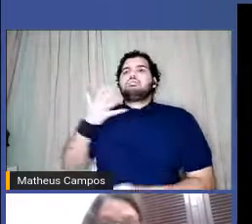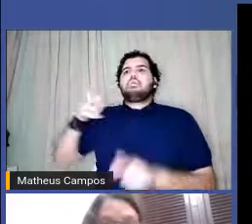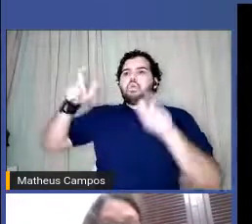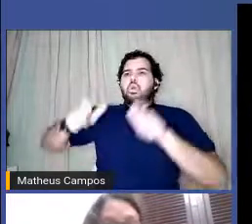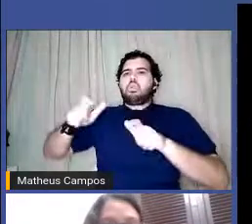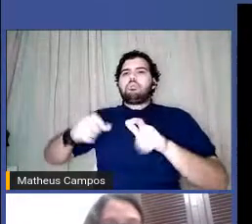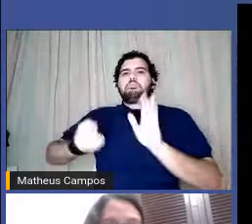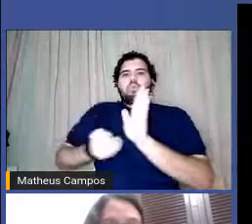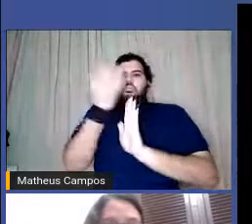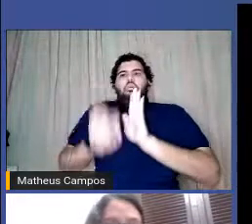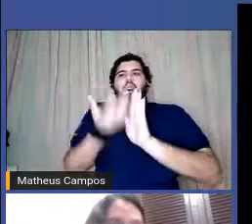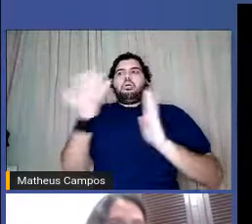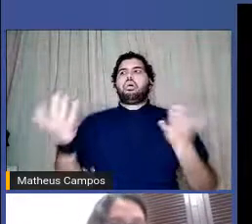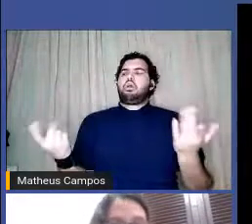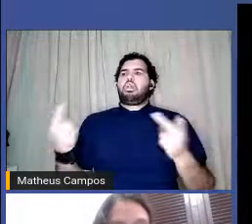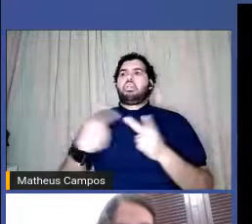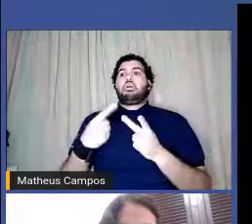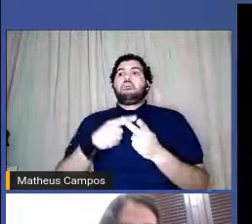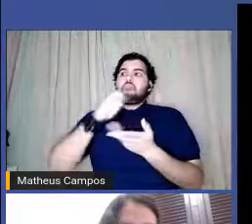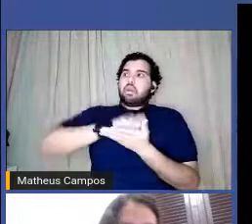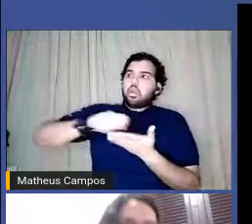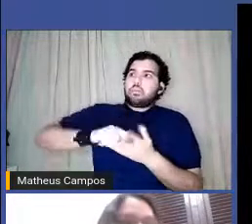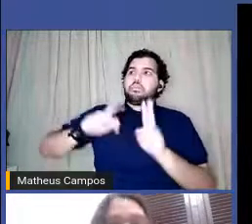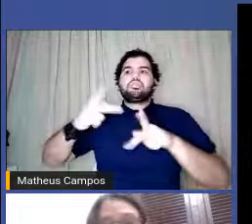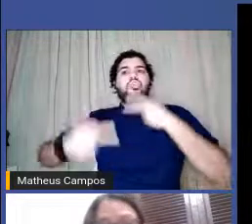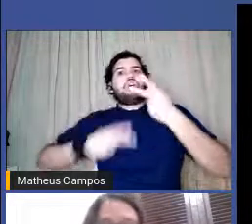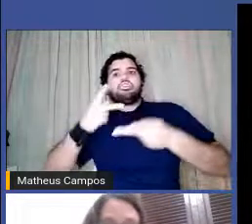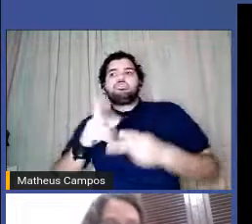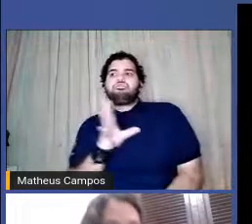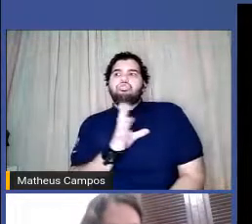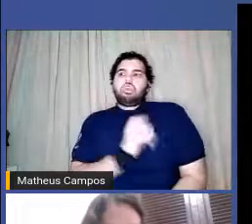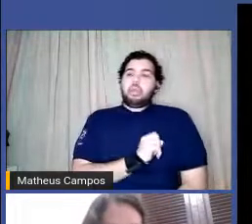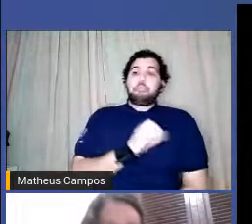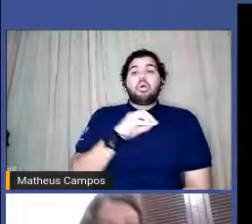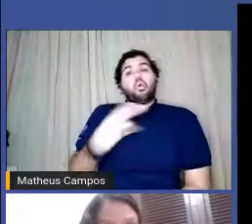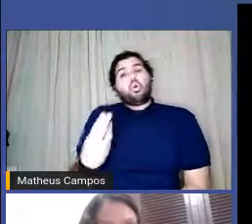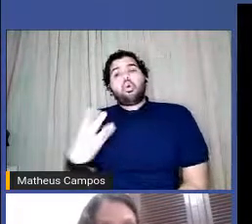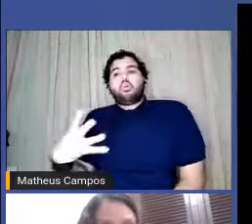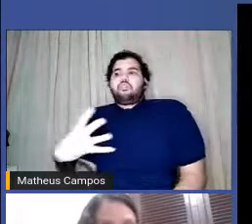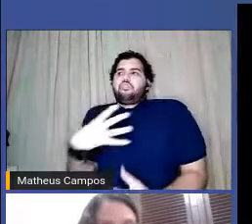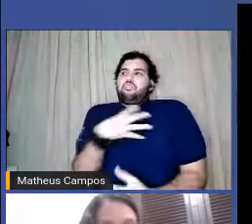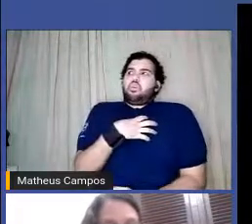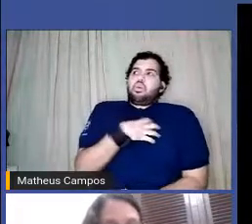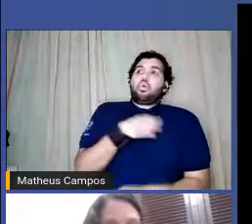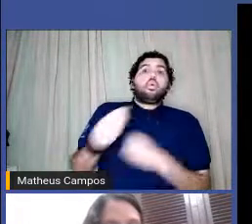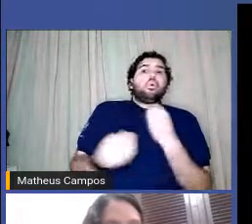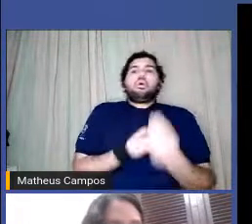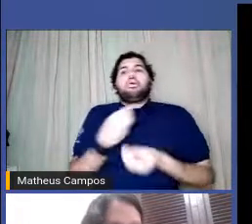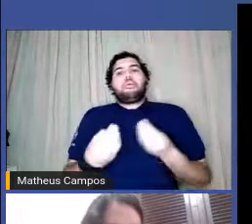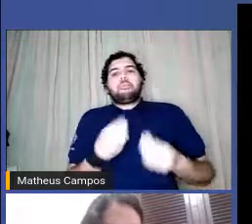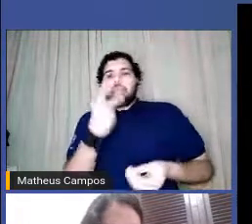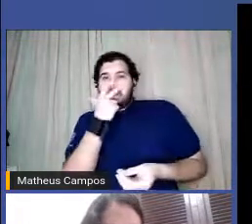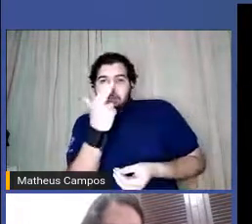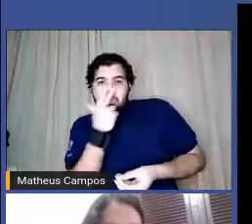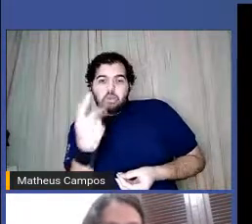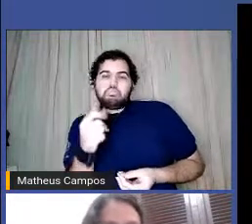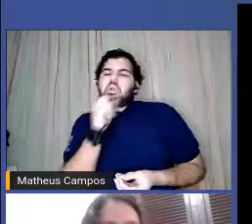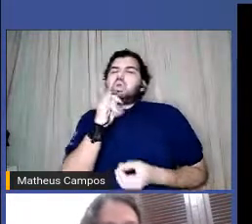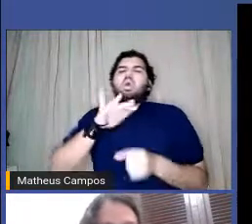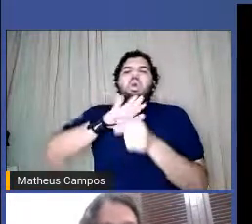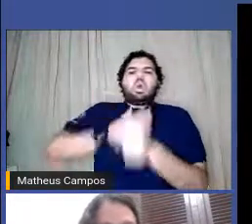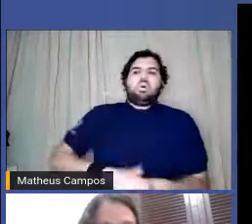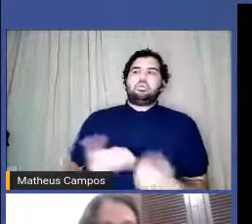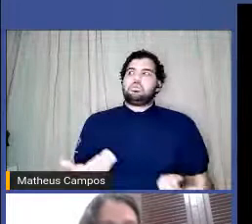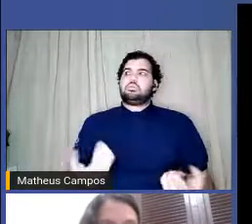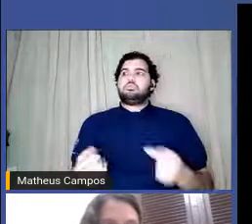que a nossa escrita ela só fala de amor, ou ela só fala de sentimentos, como se isso fosse uma coisa negativa, como